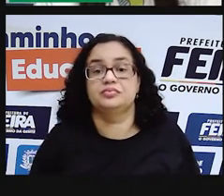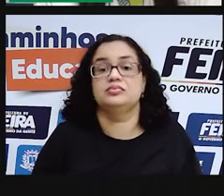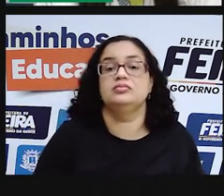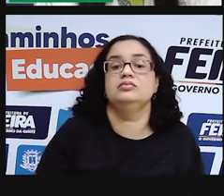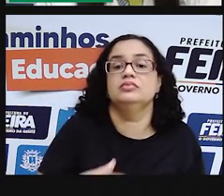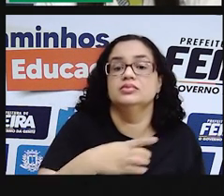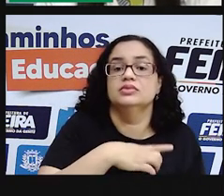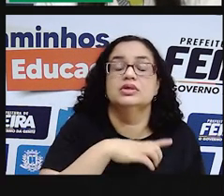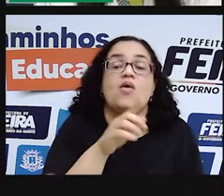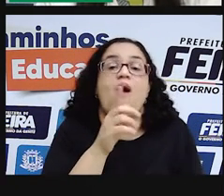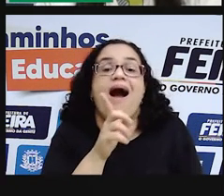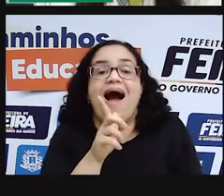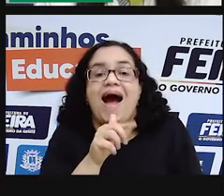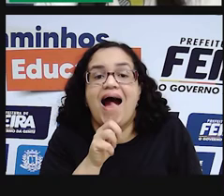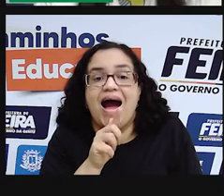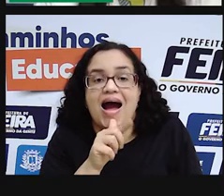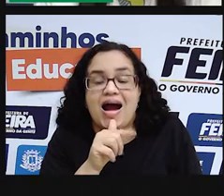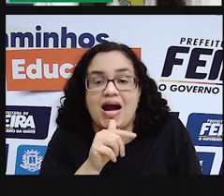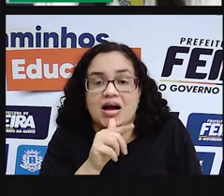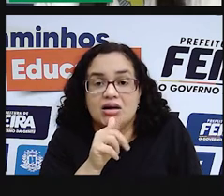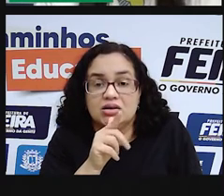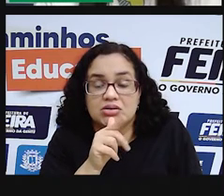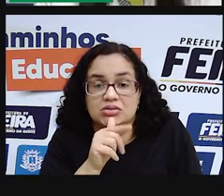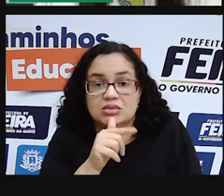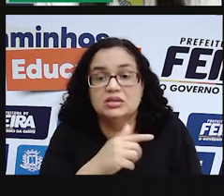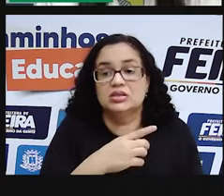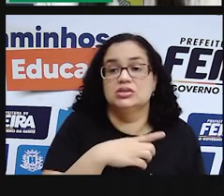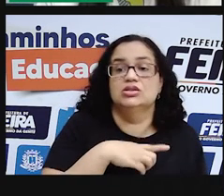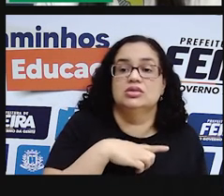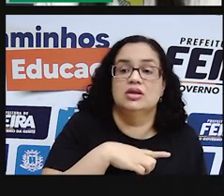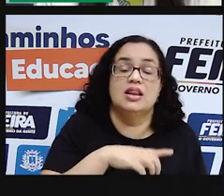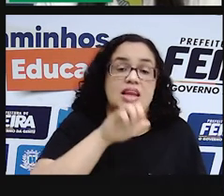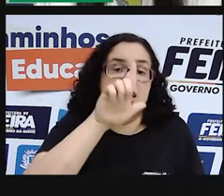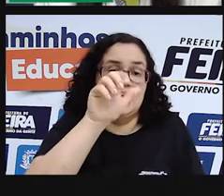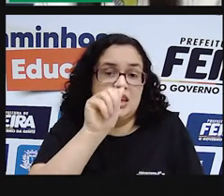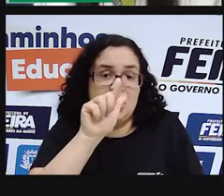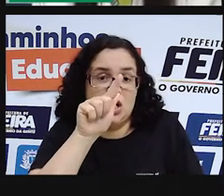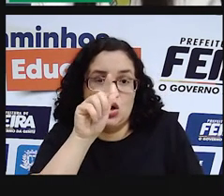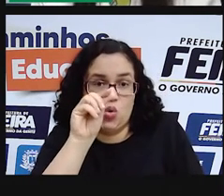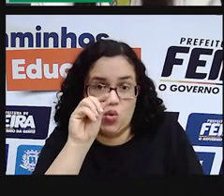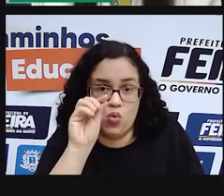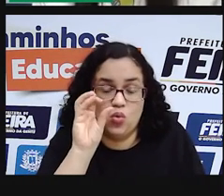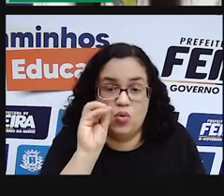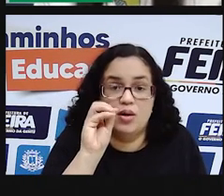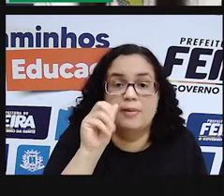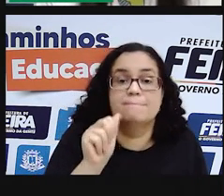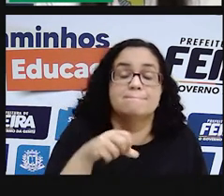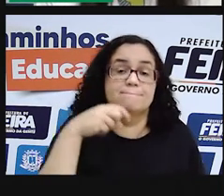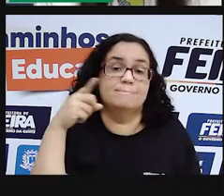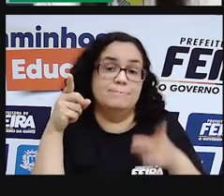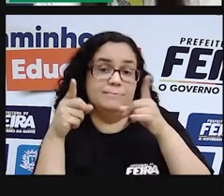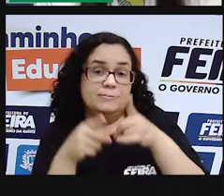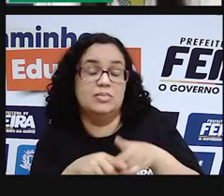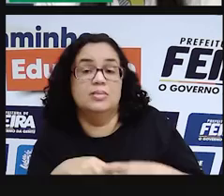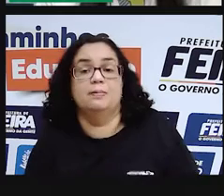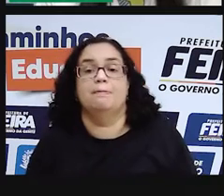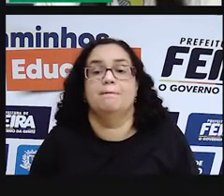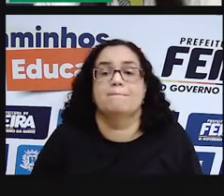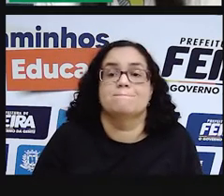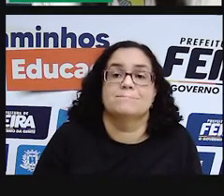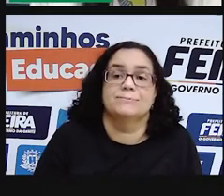permita o acúmulo de água, vai fazer com que haja a formação de uma lagoa, que pode ser pequena ou pode ser um pouco